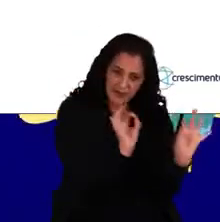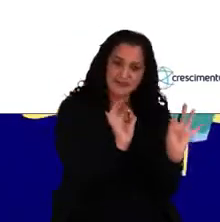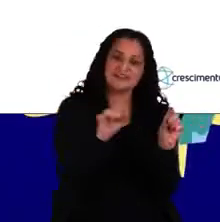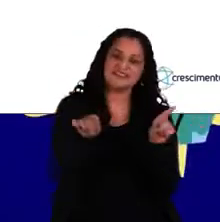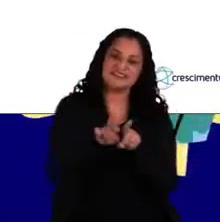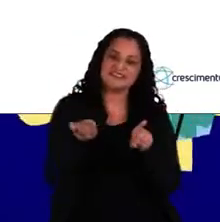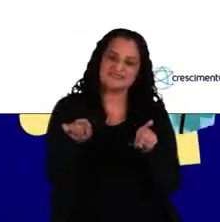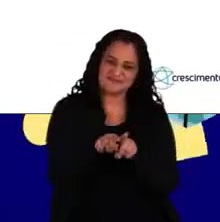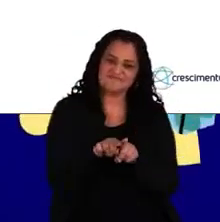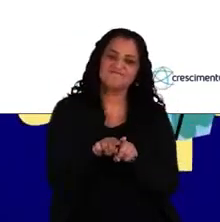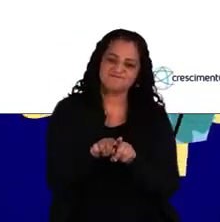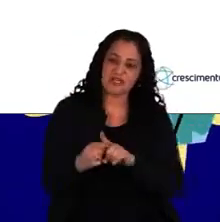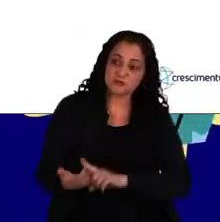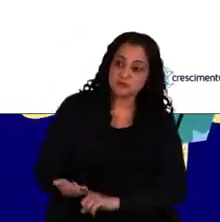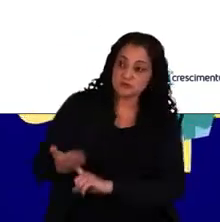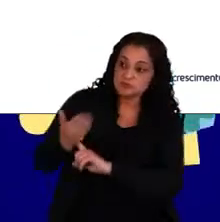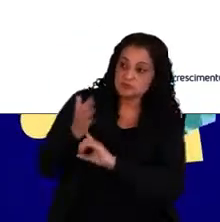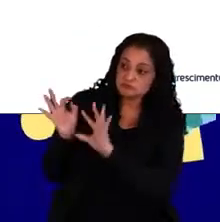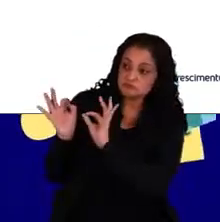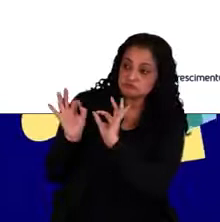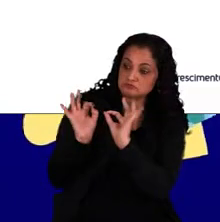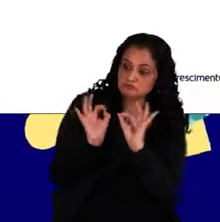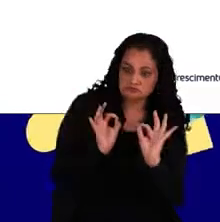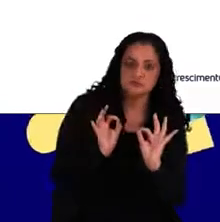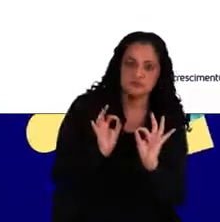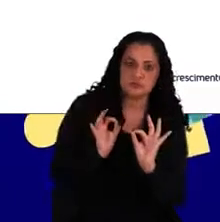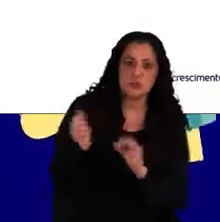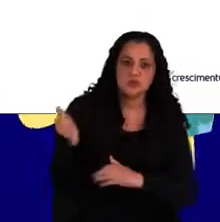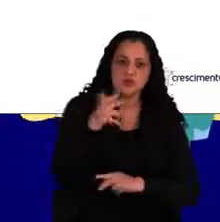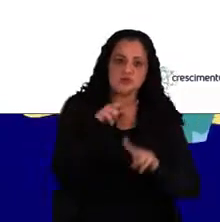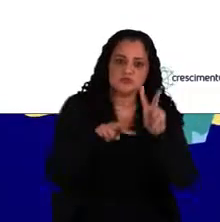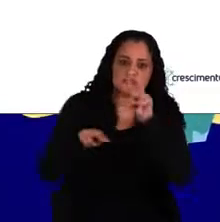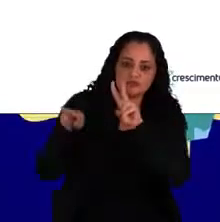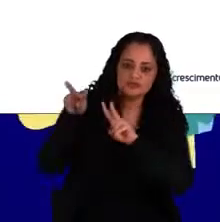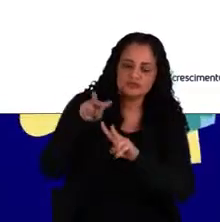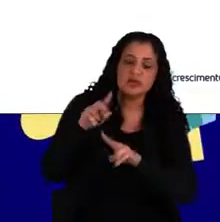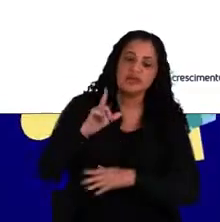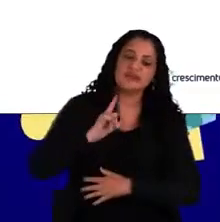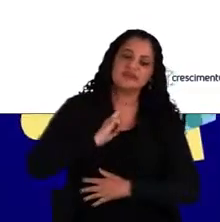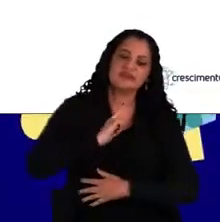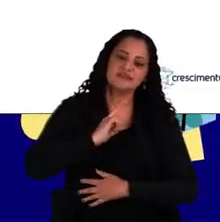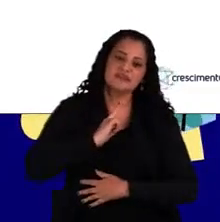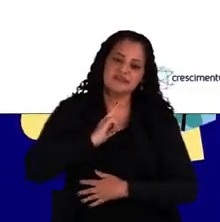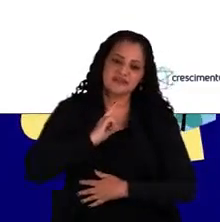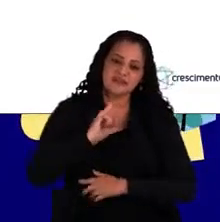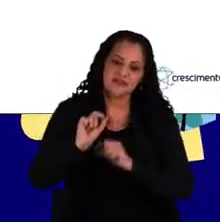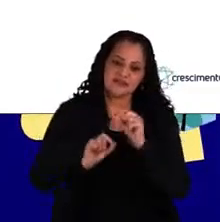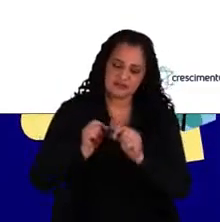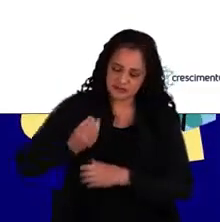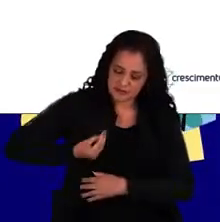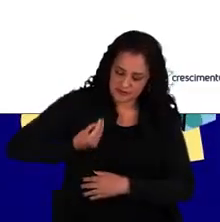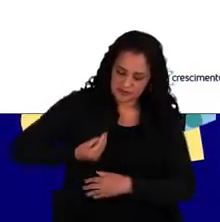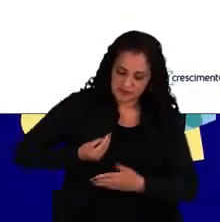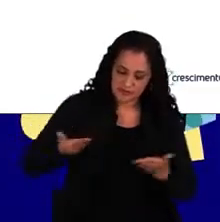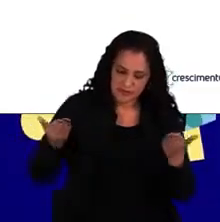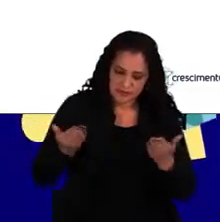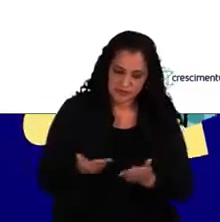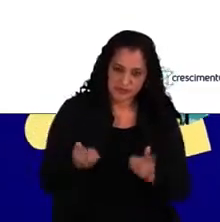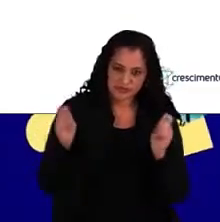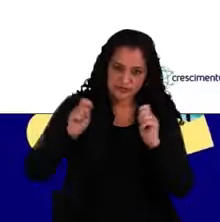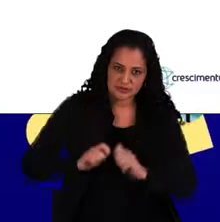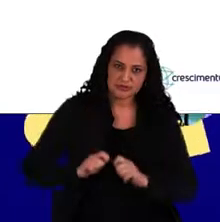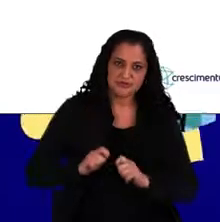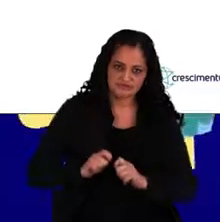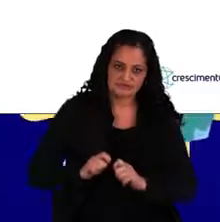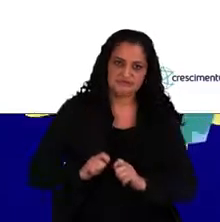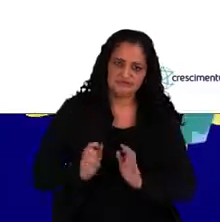também autodirigida. Então, esse novo cenário que nós estamos vivenciando hoje e provavelmente